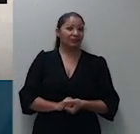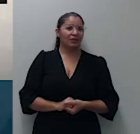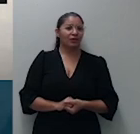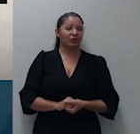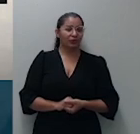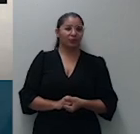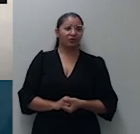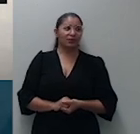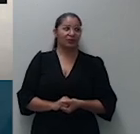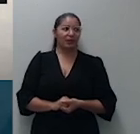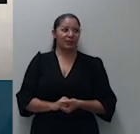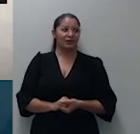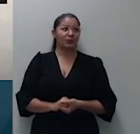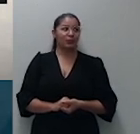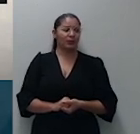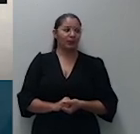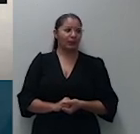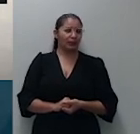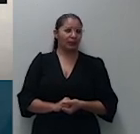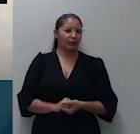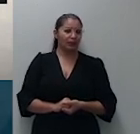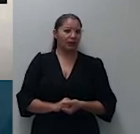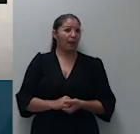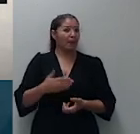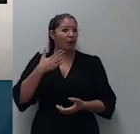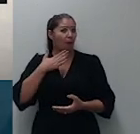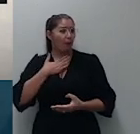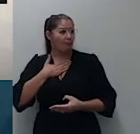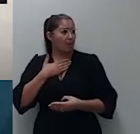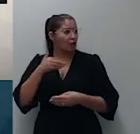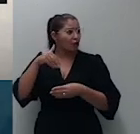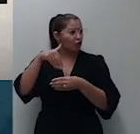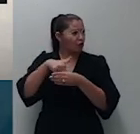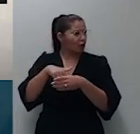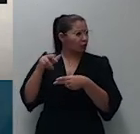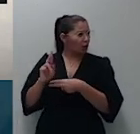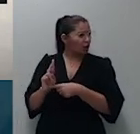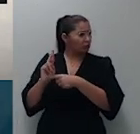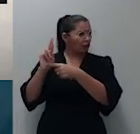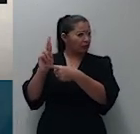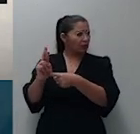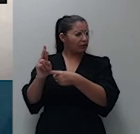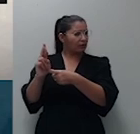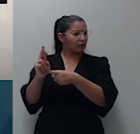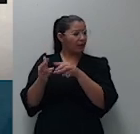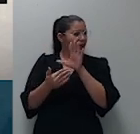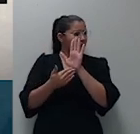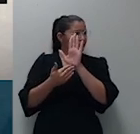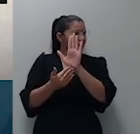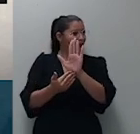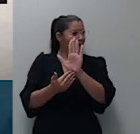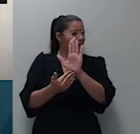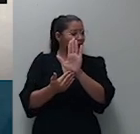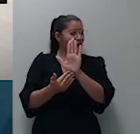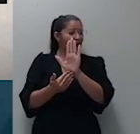para um voto relatório e voto que apresentei no Aresp